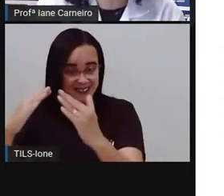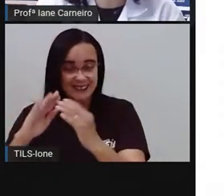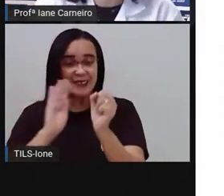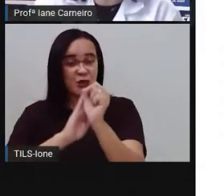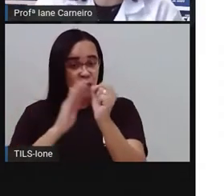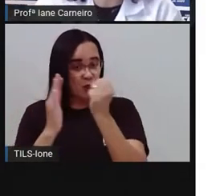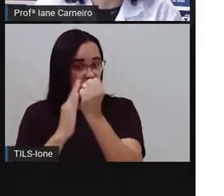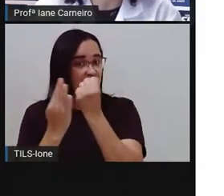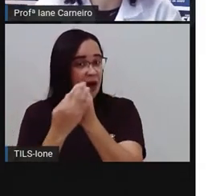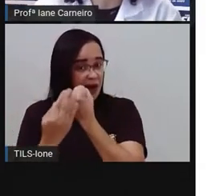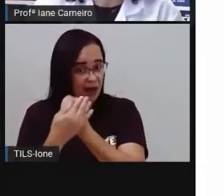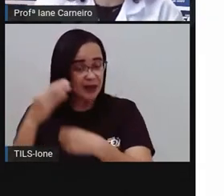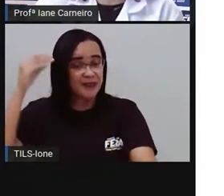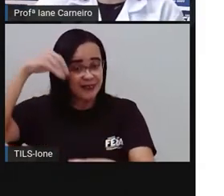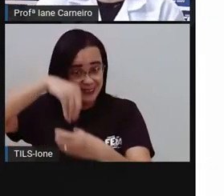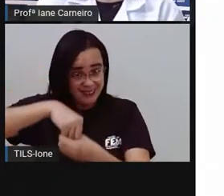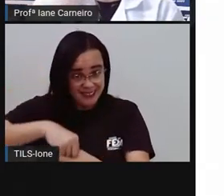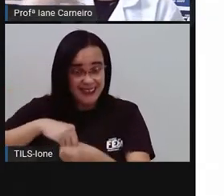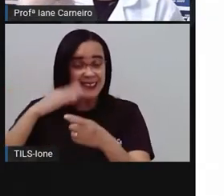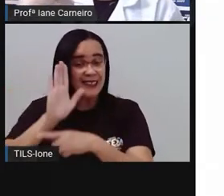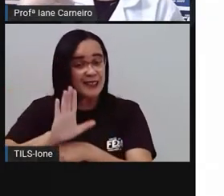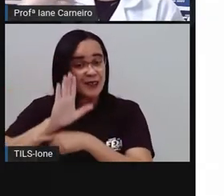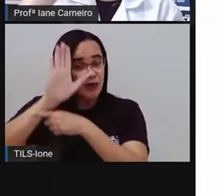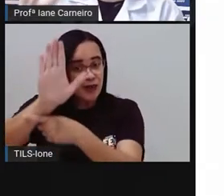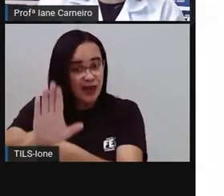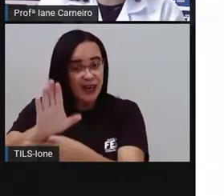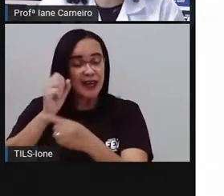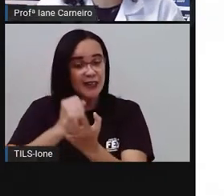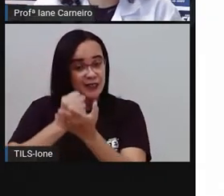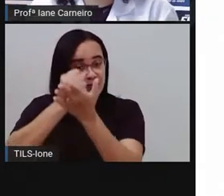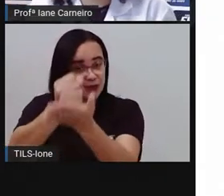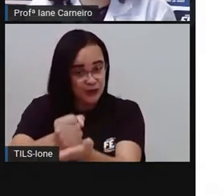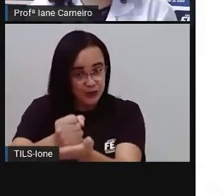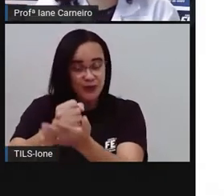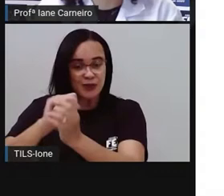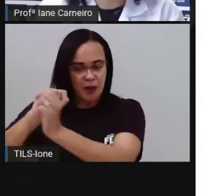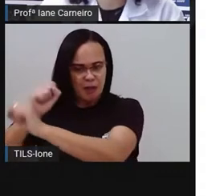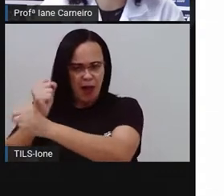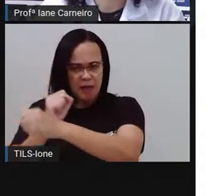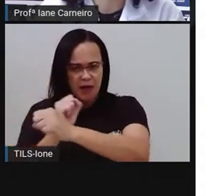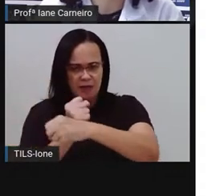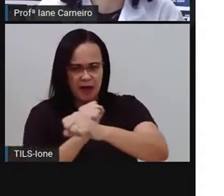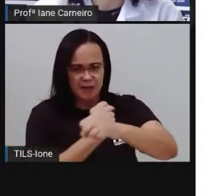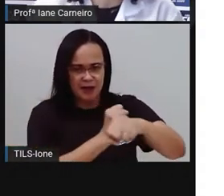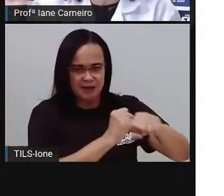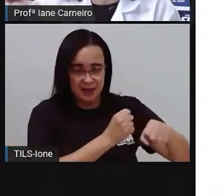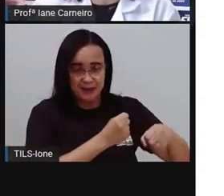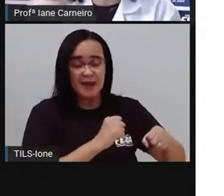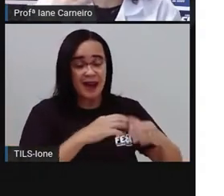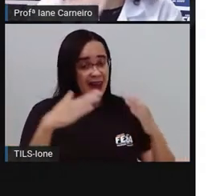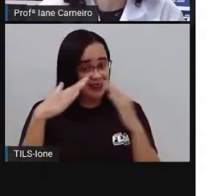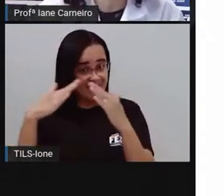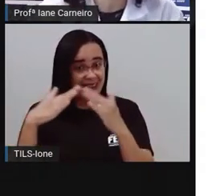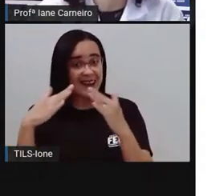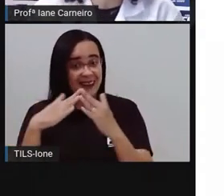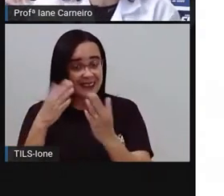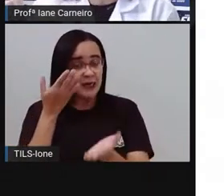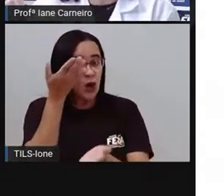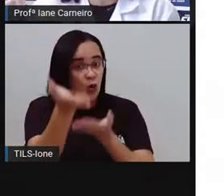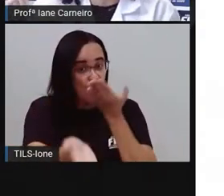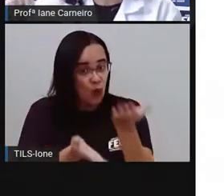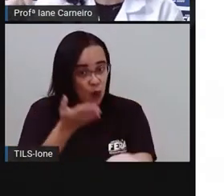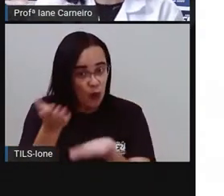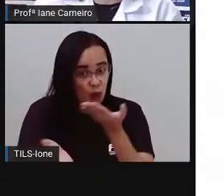contribua com aquela limpeza, né? Que limpe o seu passeio, né? Que cuide do seu